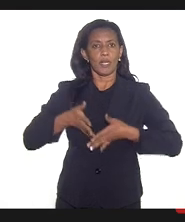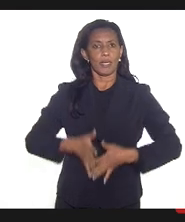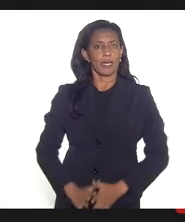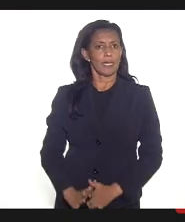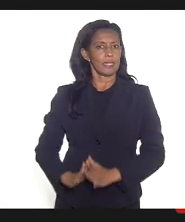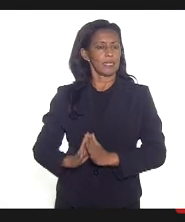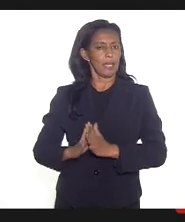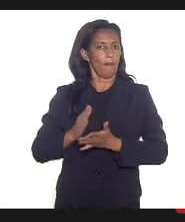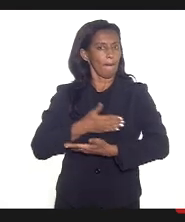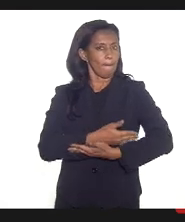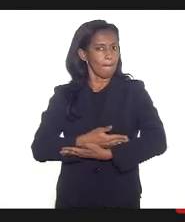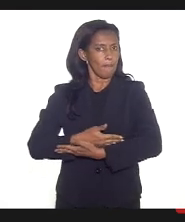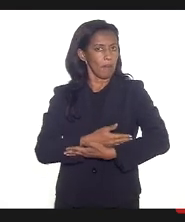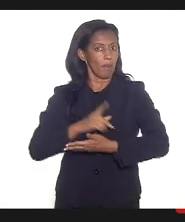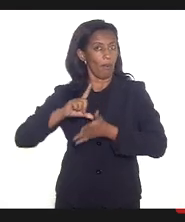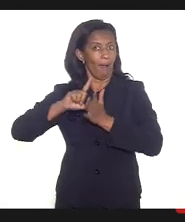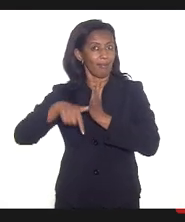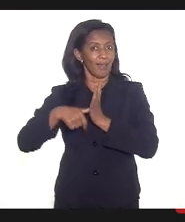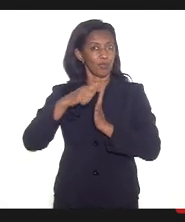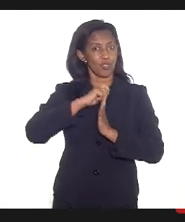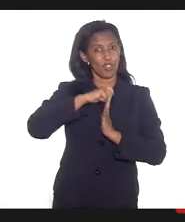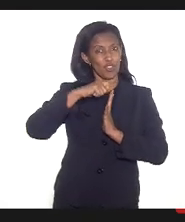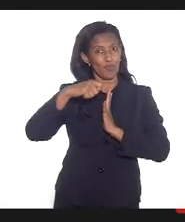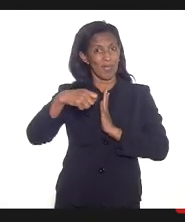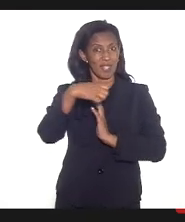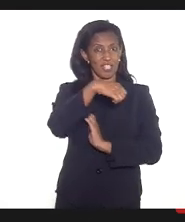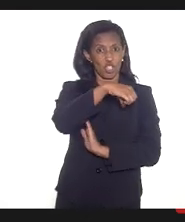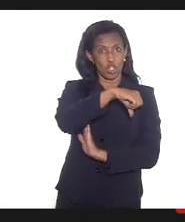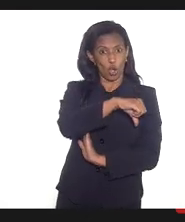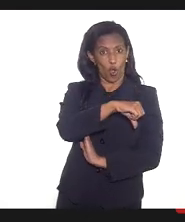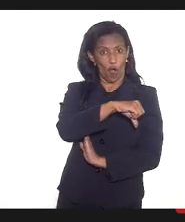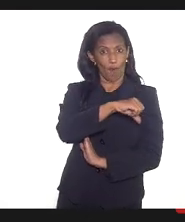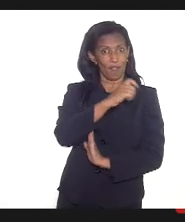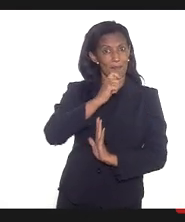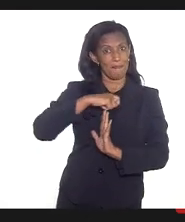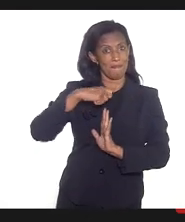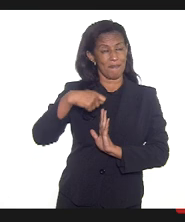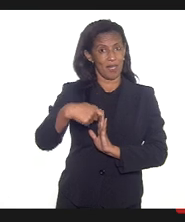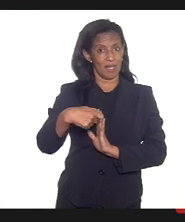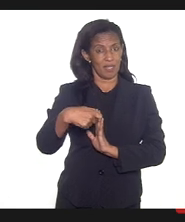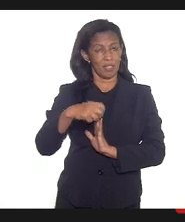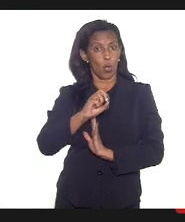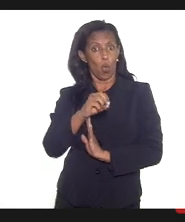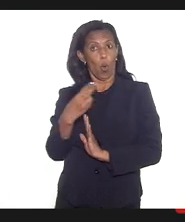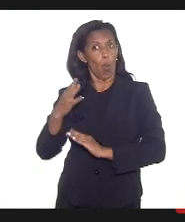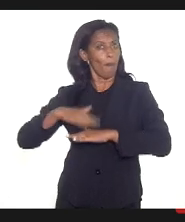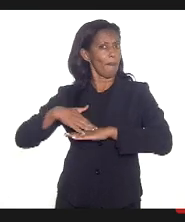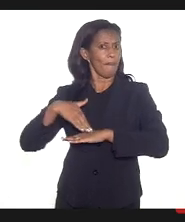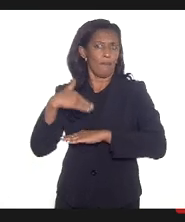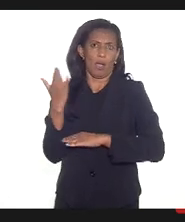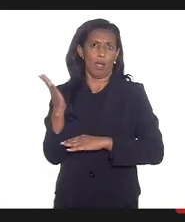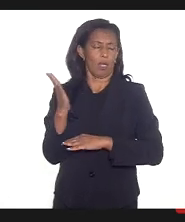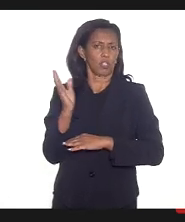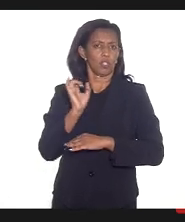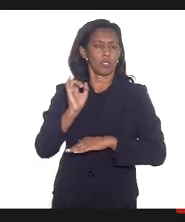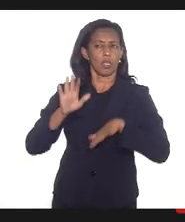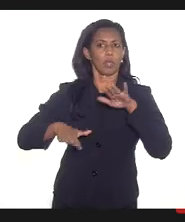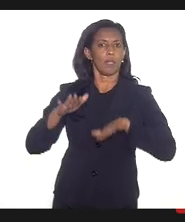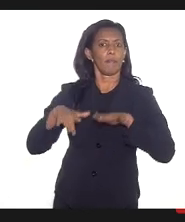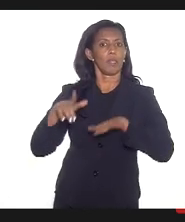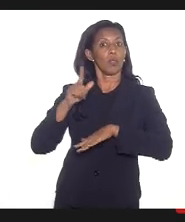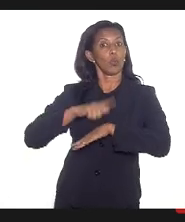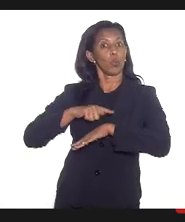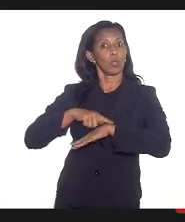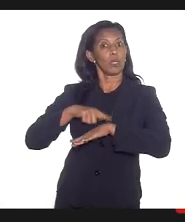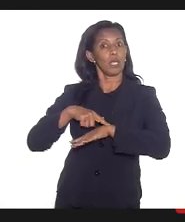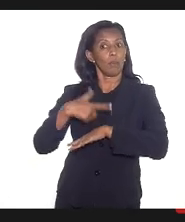pode levar na prática a um atraso de meses, de nove meses ou até mais, dependendo do tempo